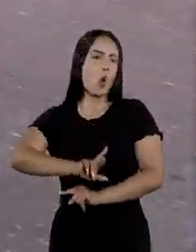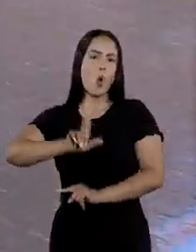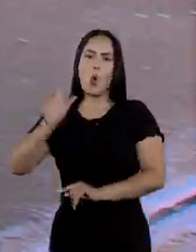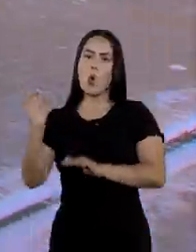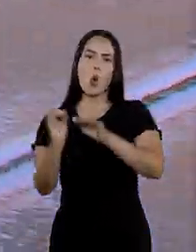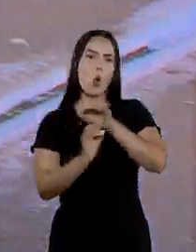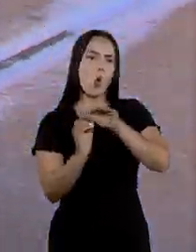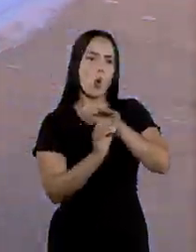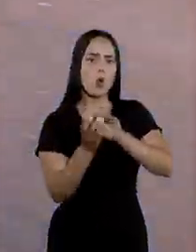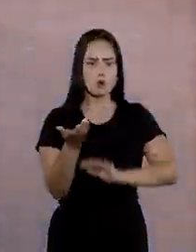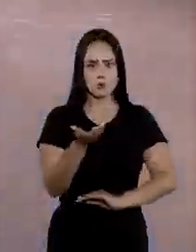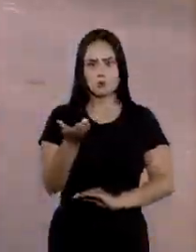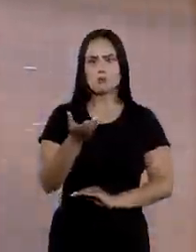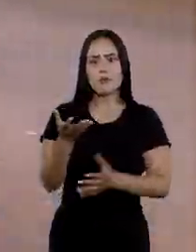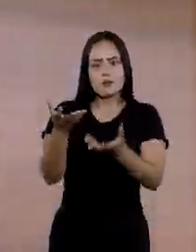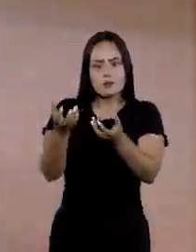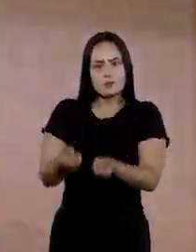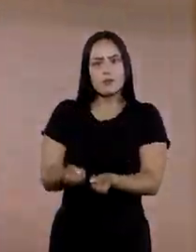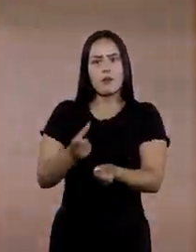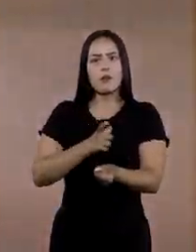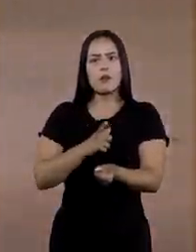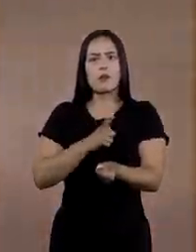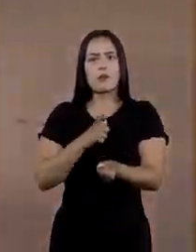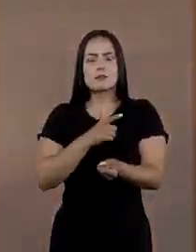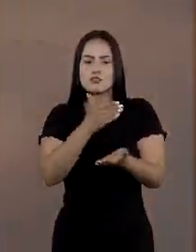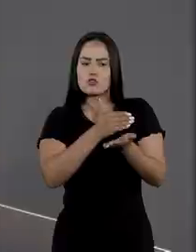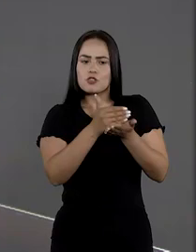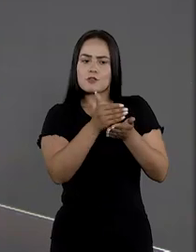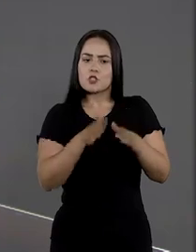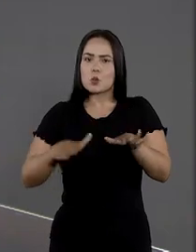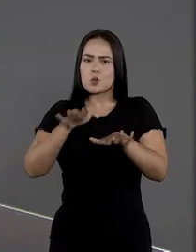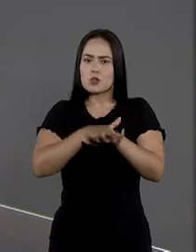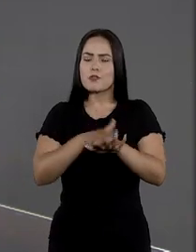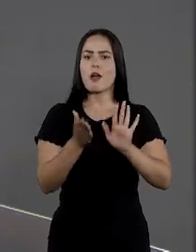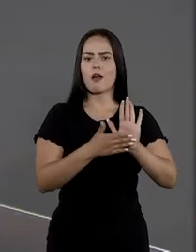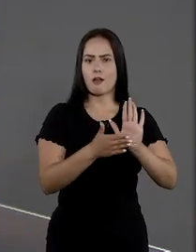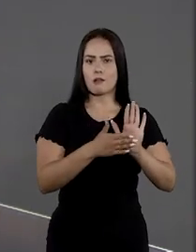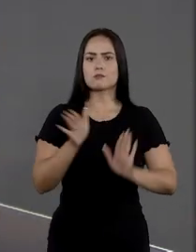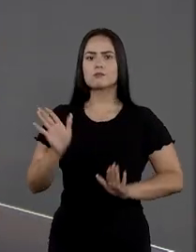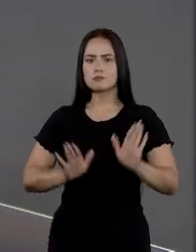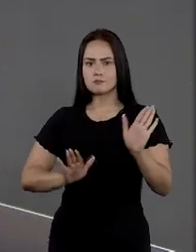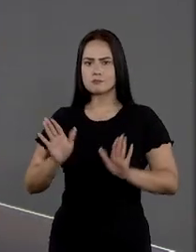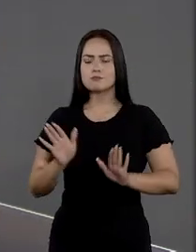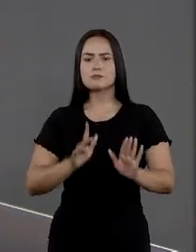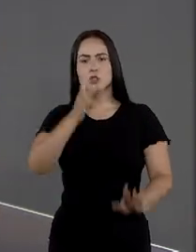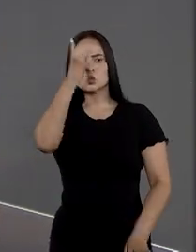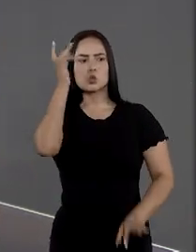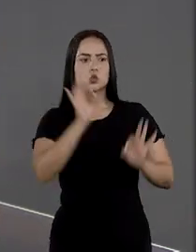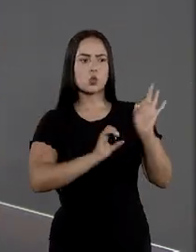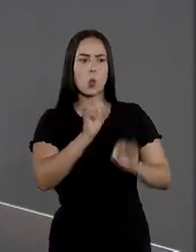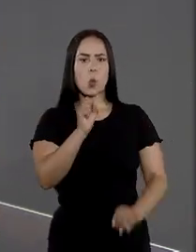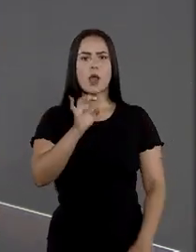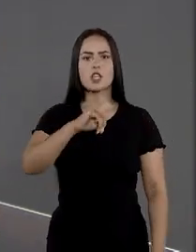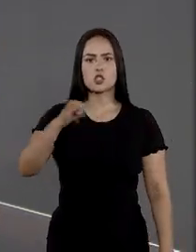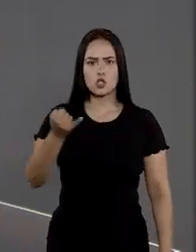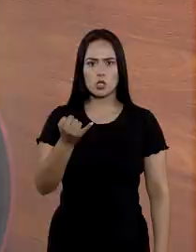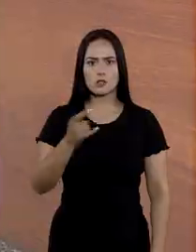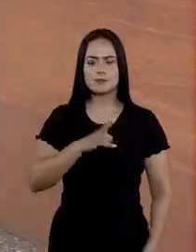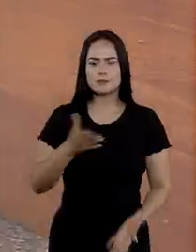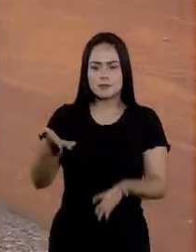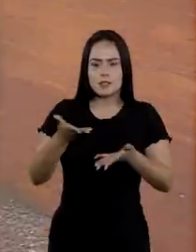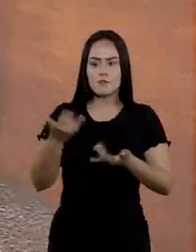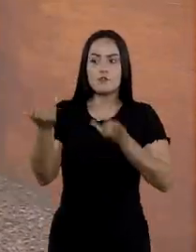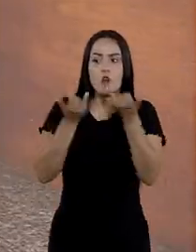outros órgãos que desejem adotar iniciativas inclusivas. A cartilha sobre acessibilidade para gestores do STJ